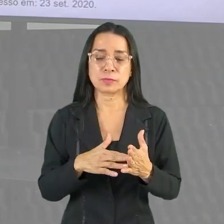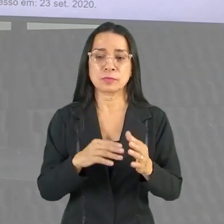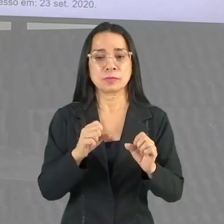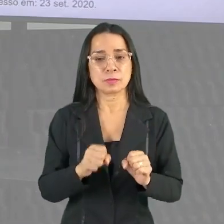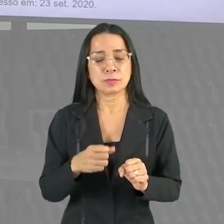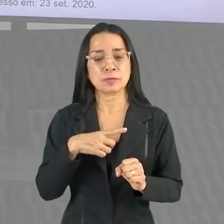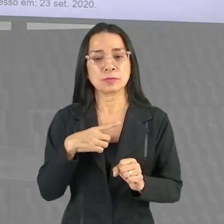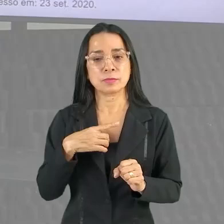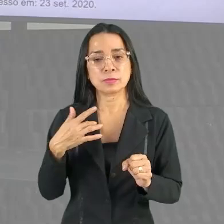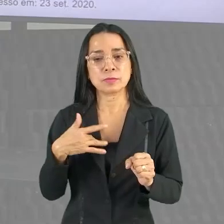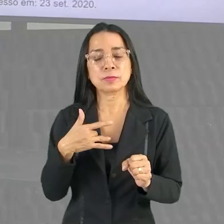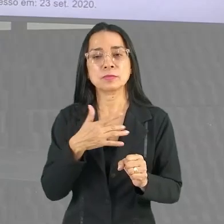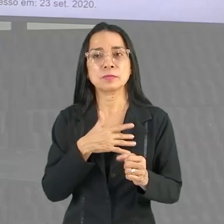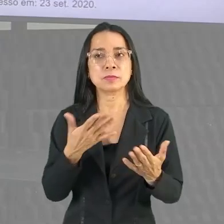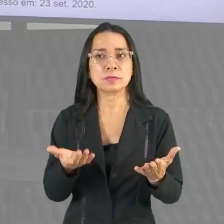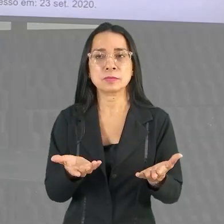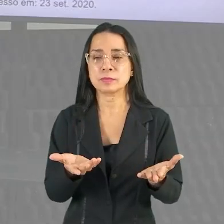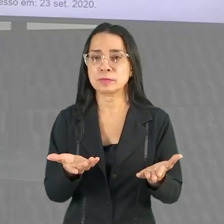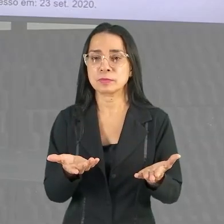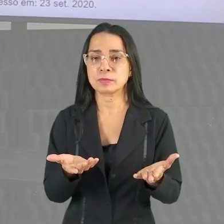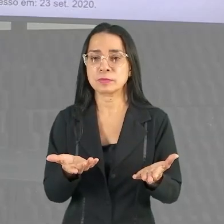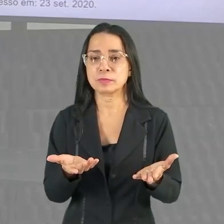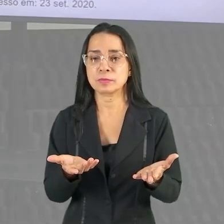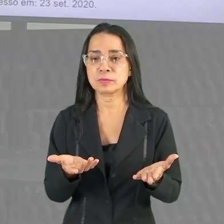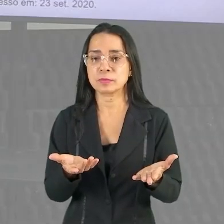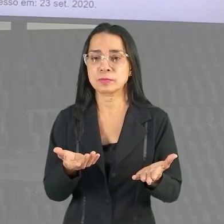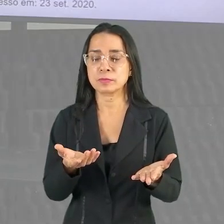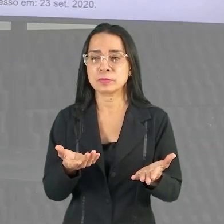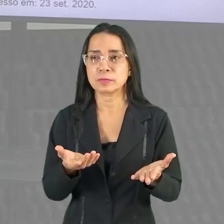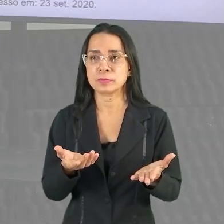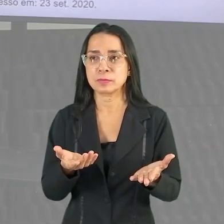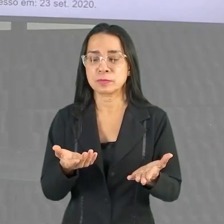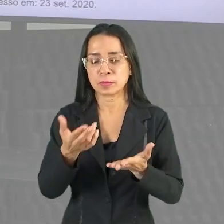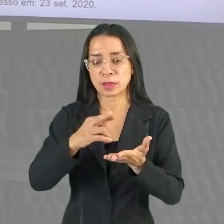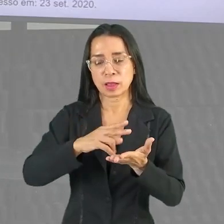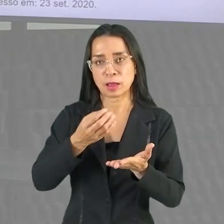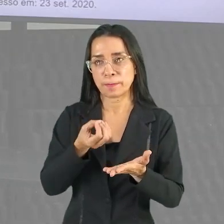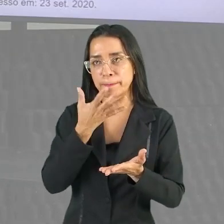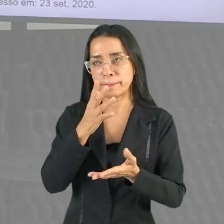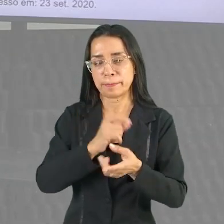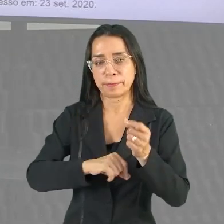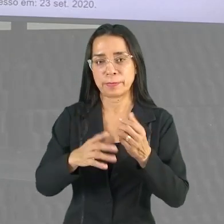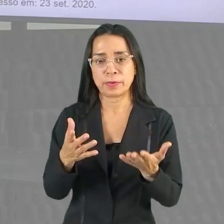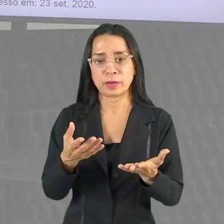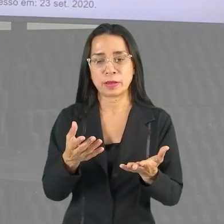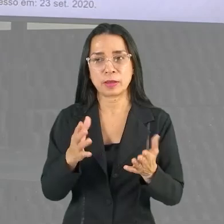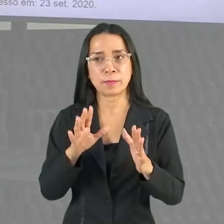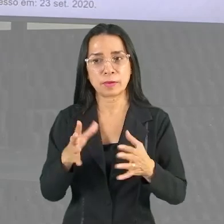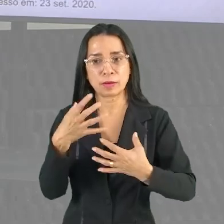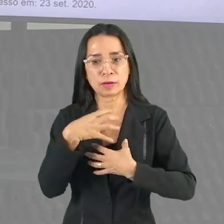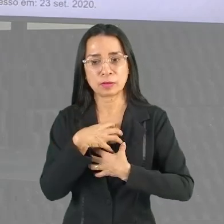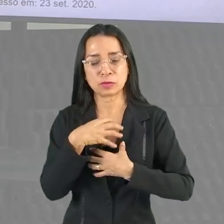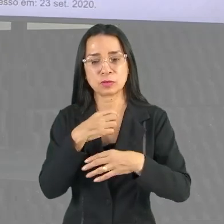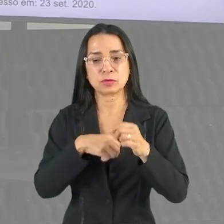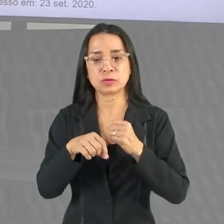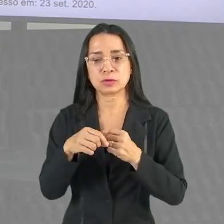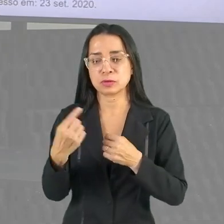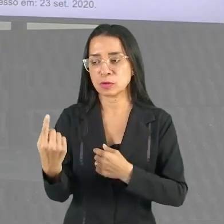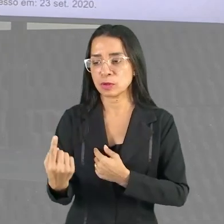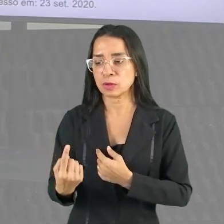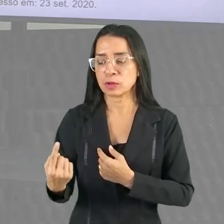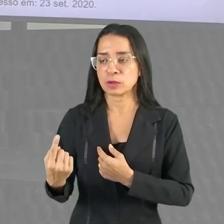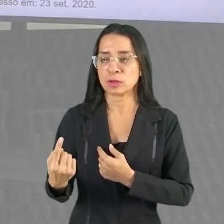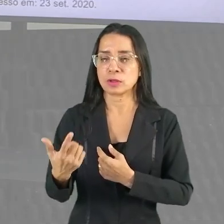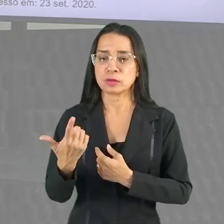pode estar com todos esses fatores favorecidos, porém, ele está se sentindo um indivíduo isolado,